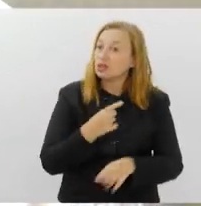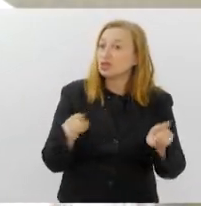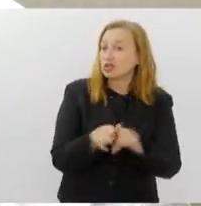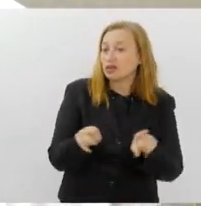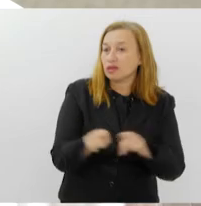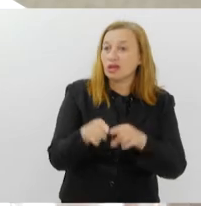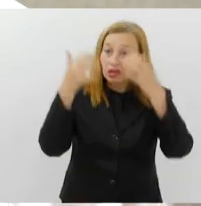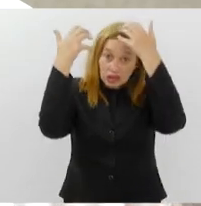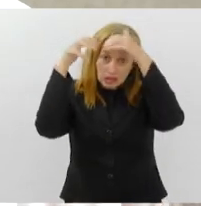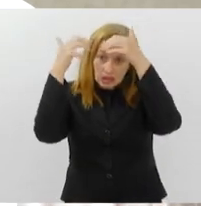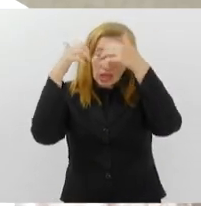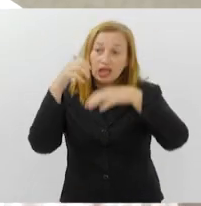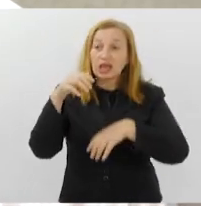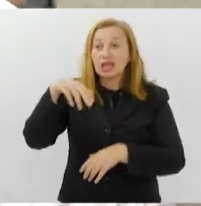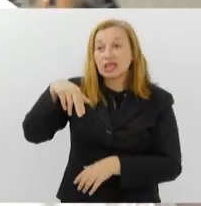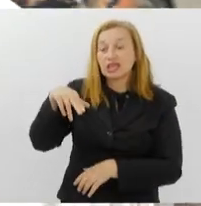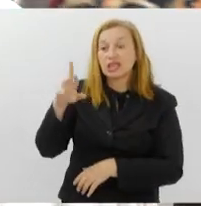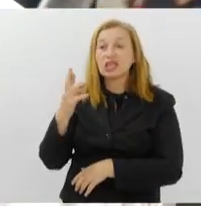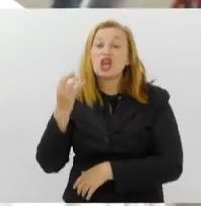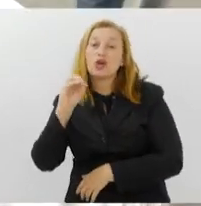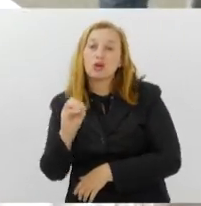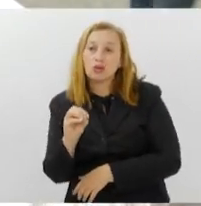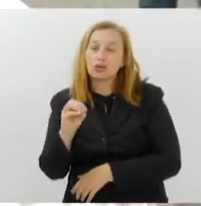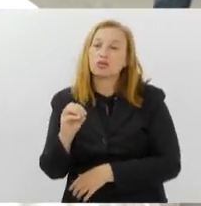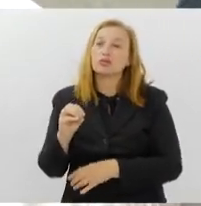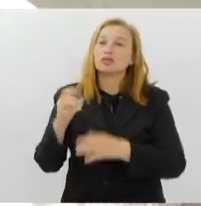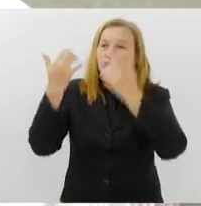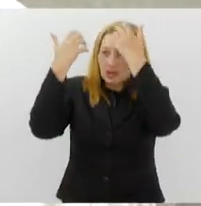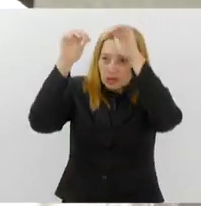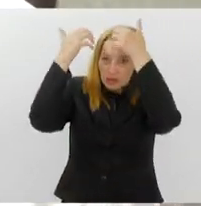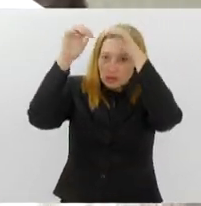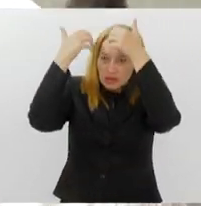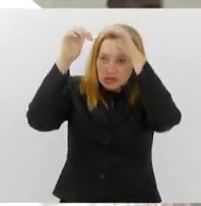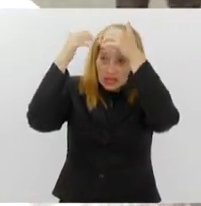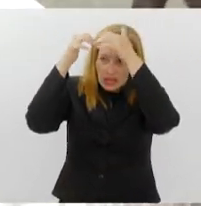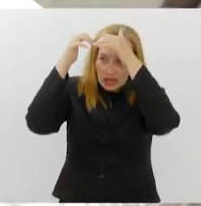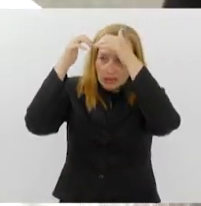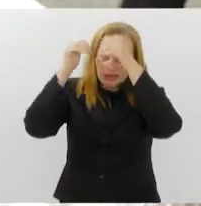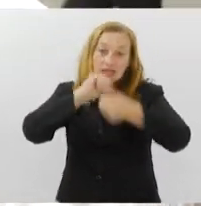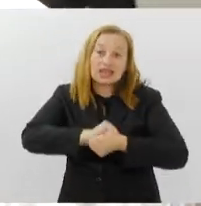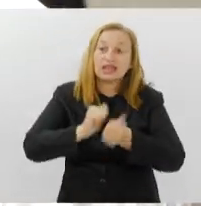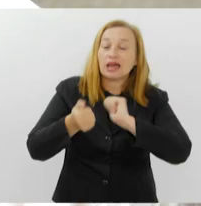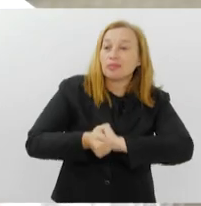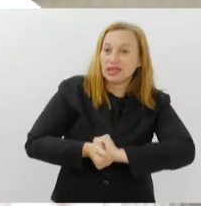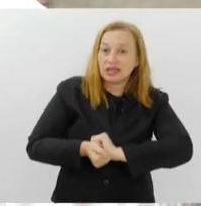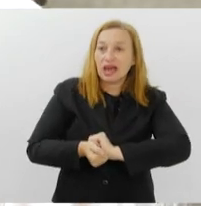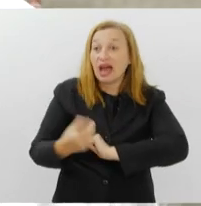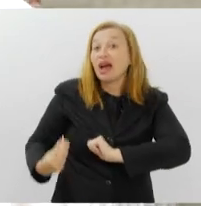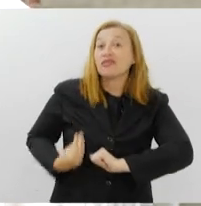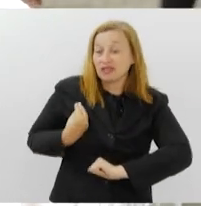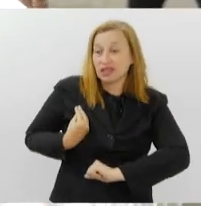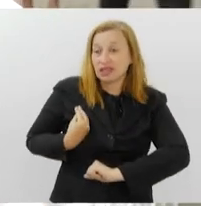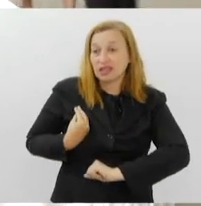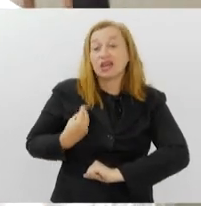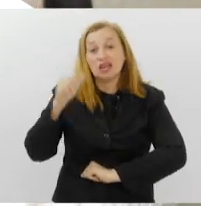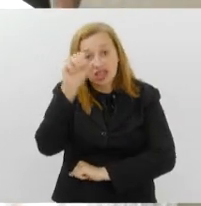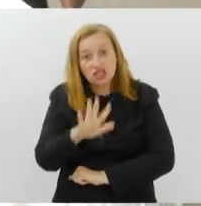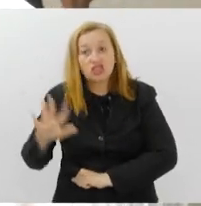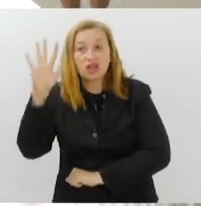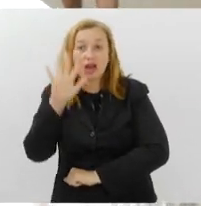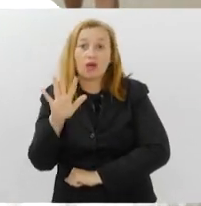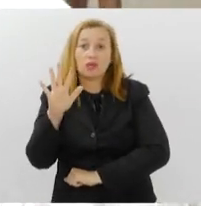neuroplasticidade, a capacidade do cérebro de se regenerar e se adaptar à vida em geral.